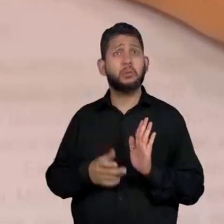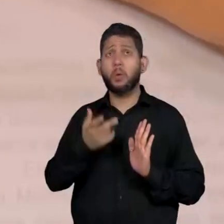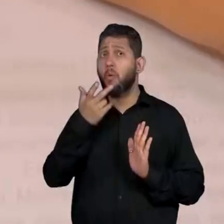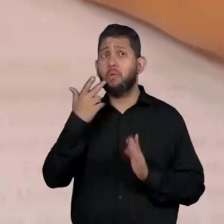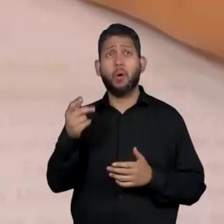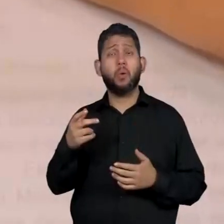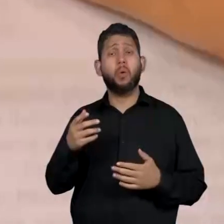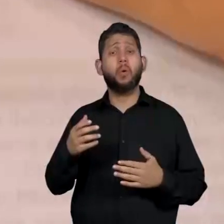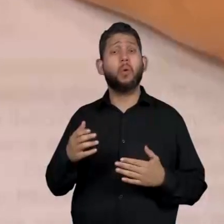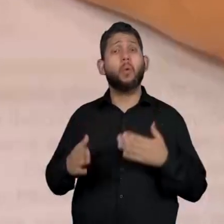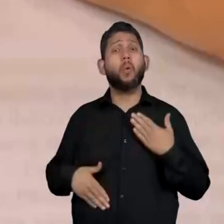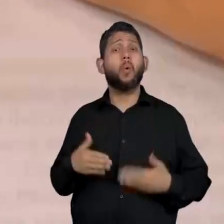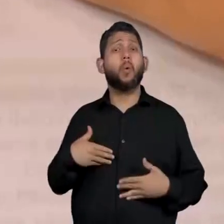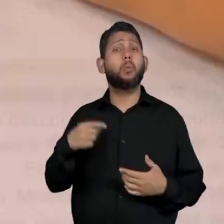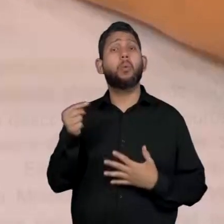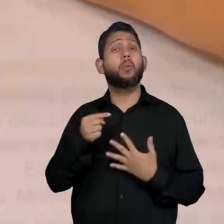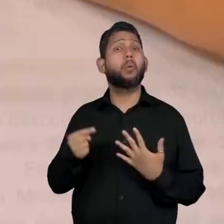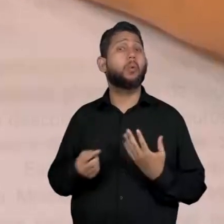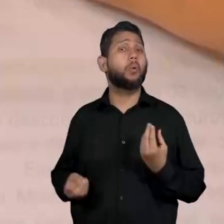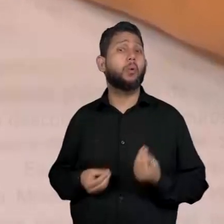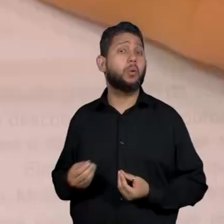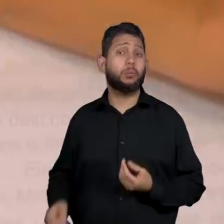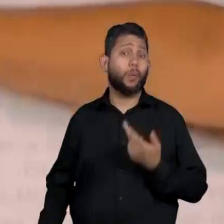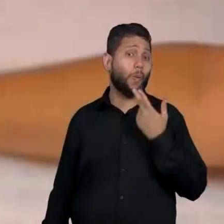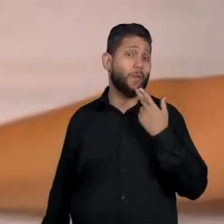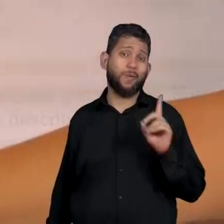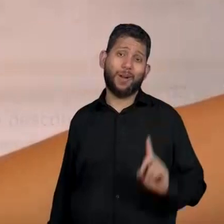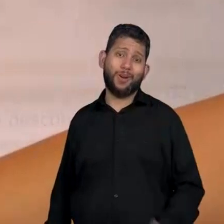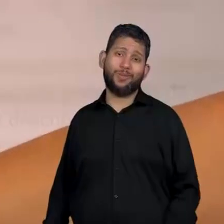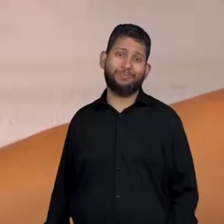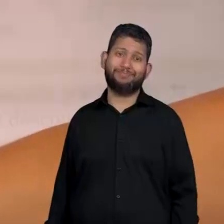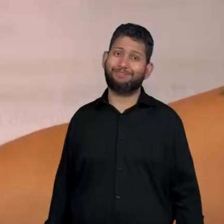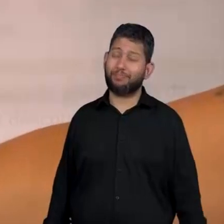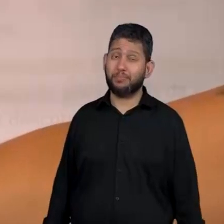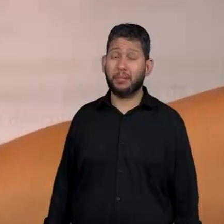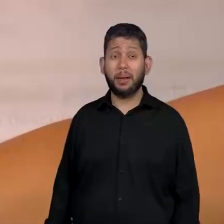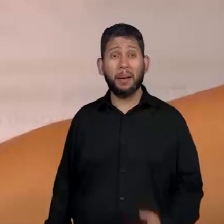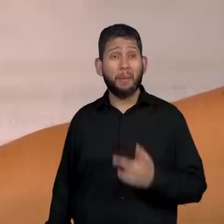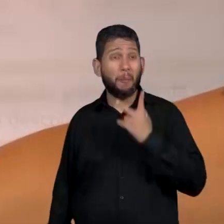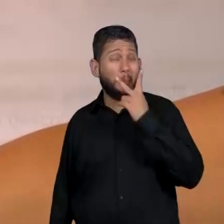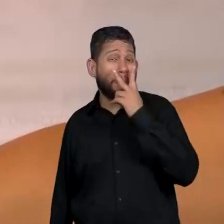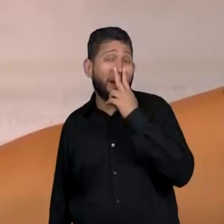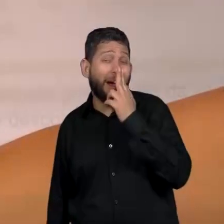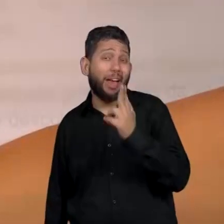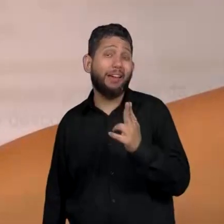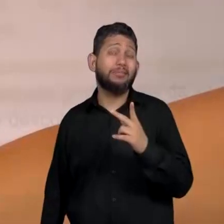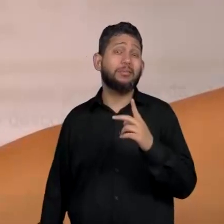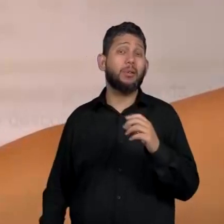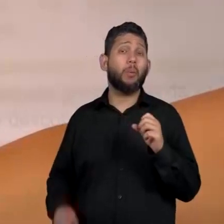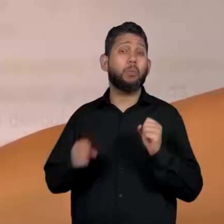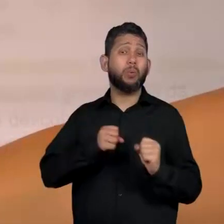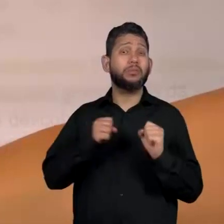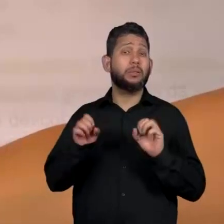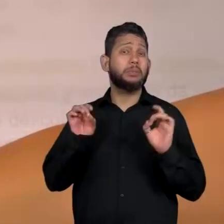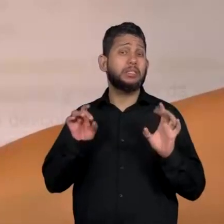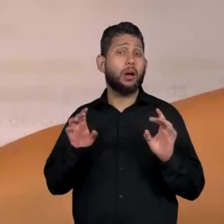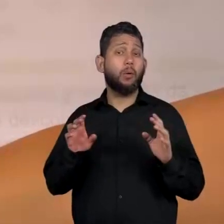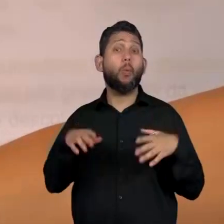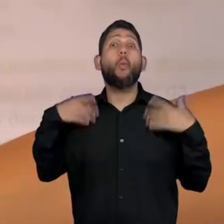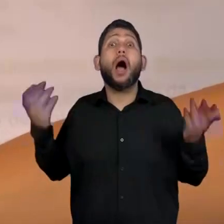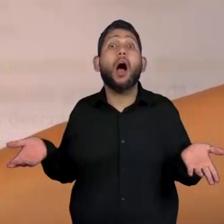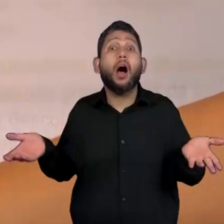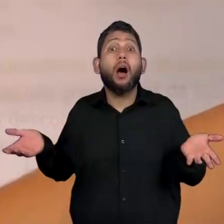as características físicas. E quando eu falo parecem ter poderes especiais, nem descreve quais.